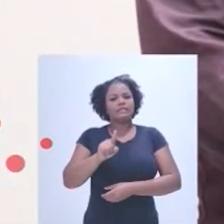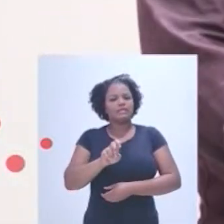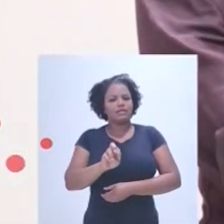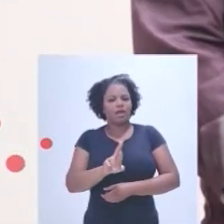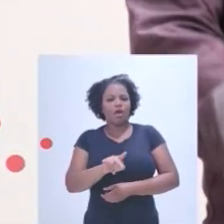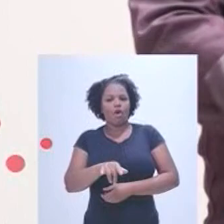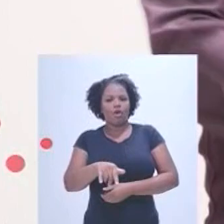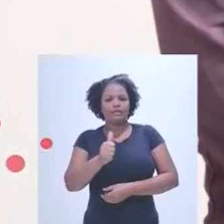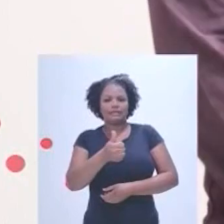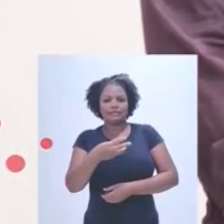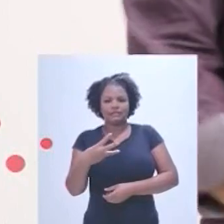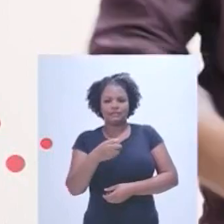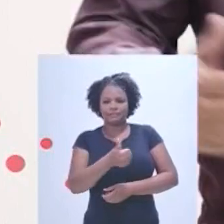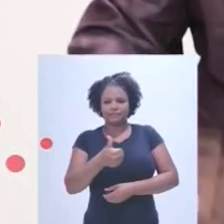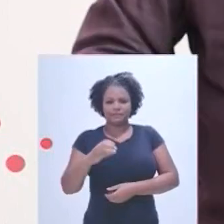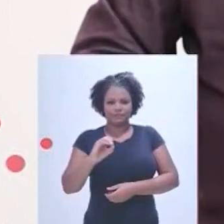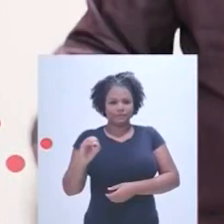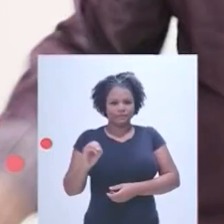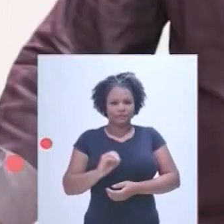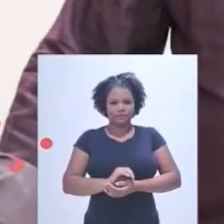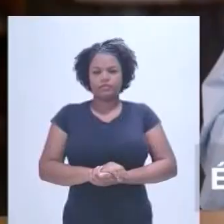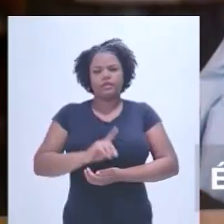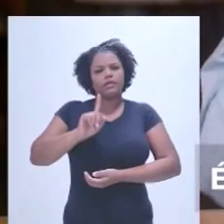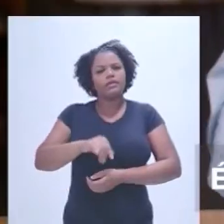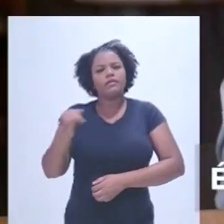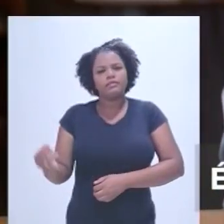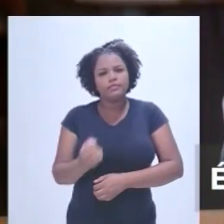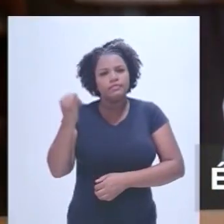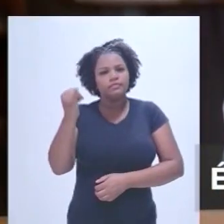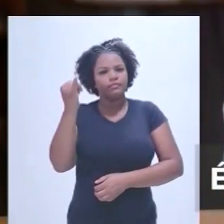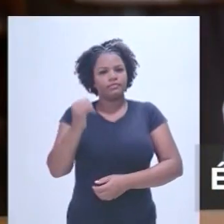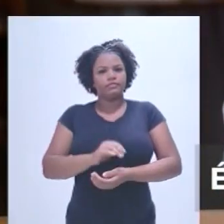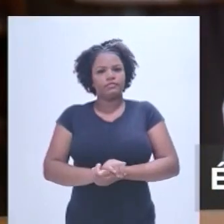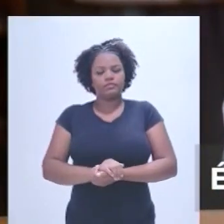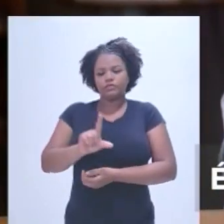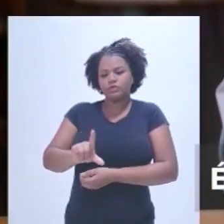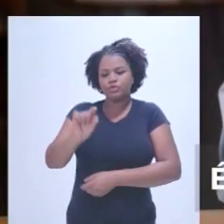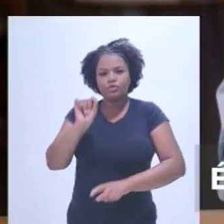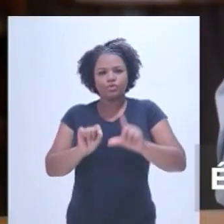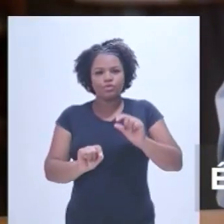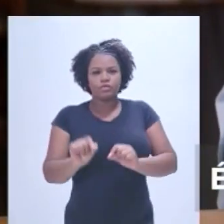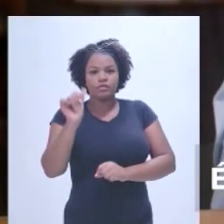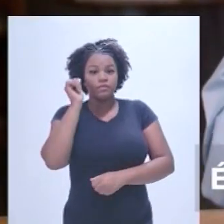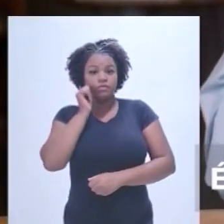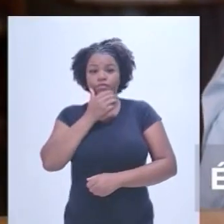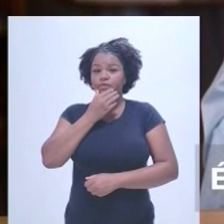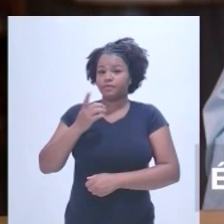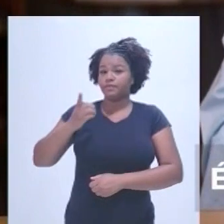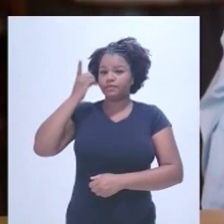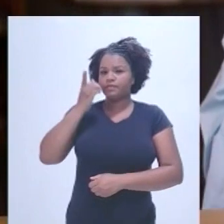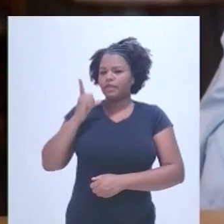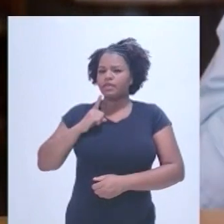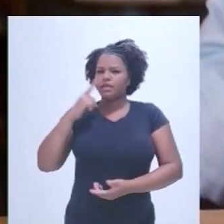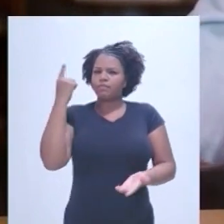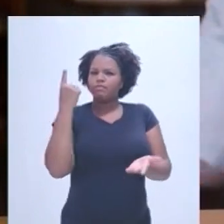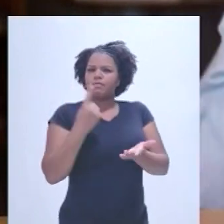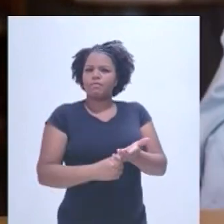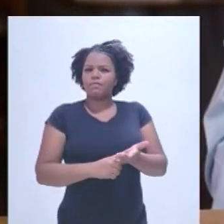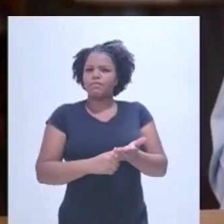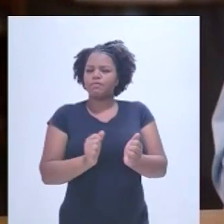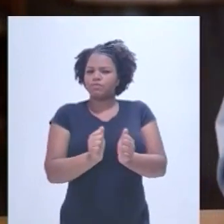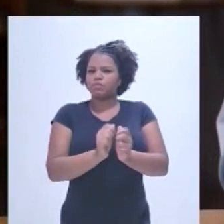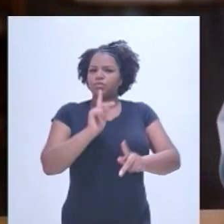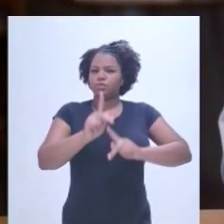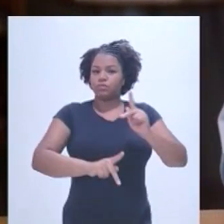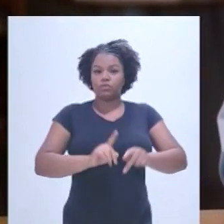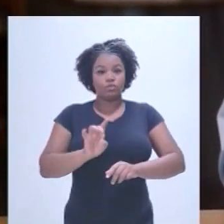Vote Zé Roque, 13100. É muito importante escolher deputados e deputadas que tenham compromisso com